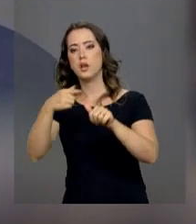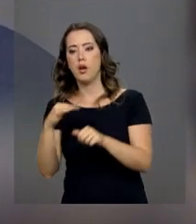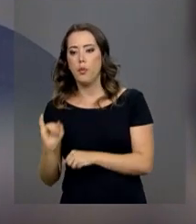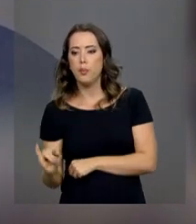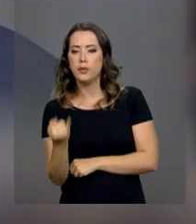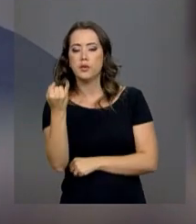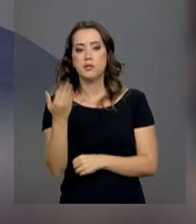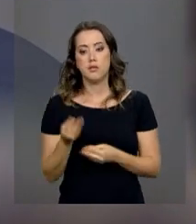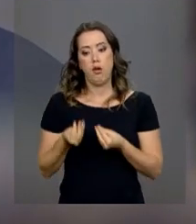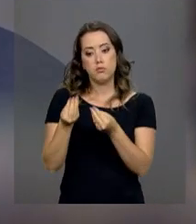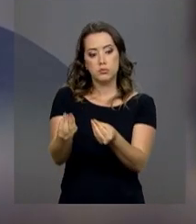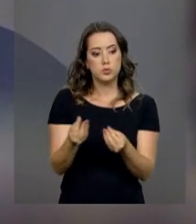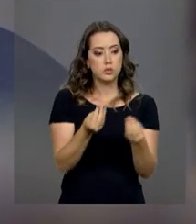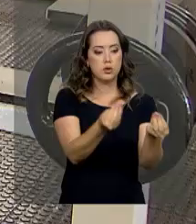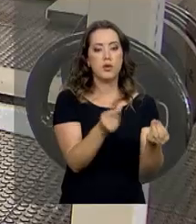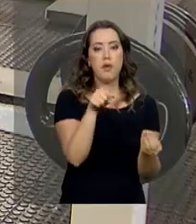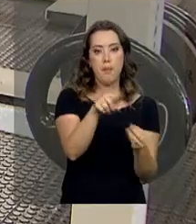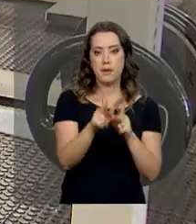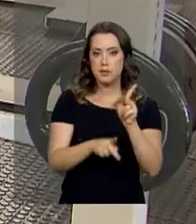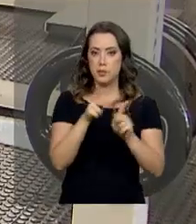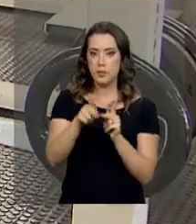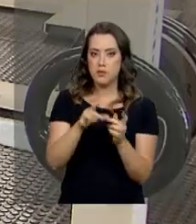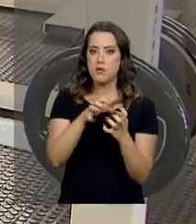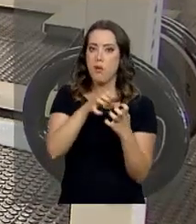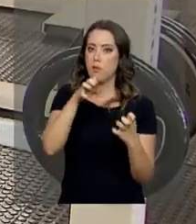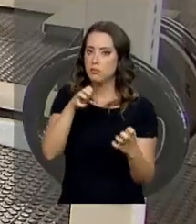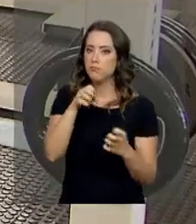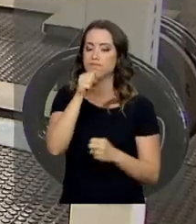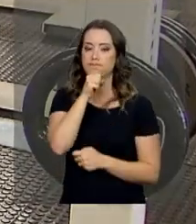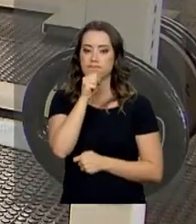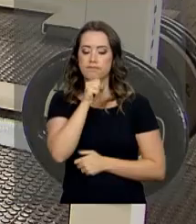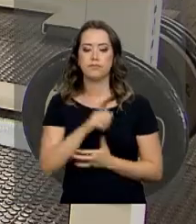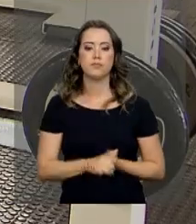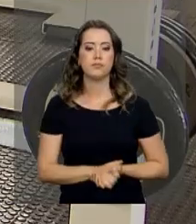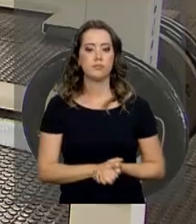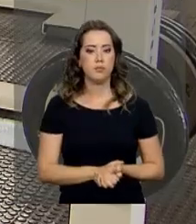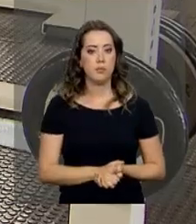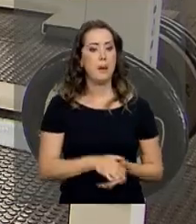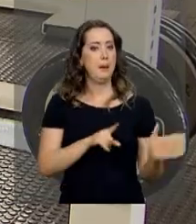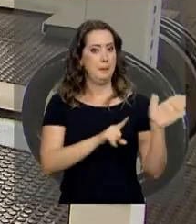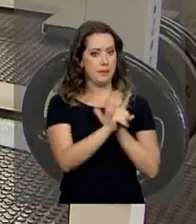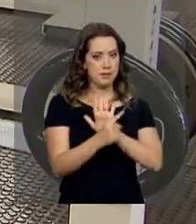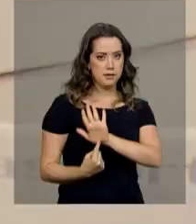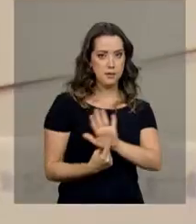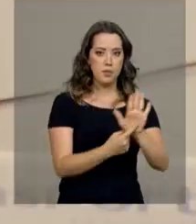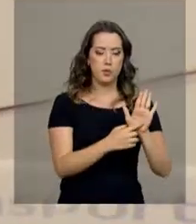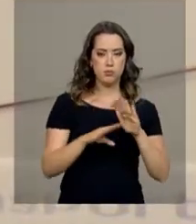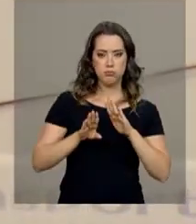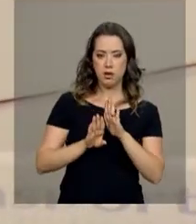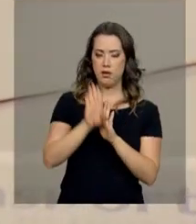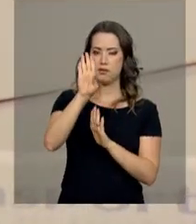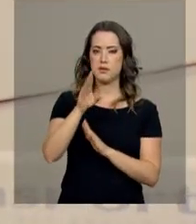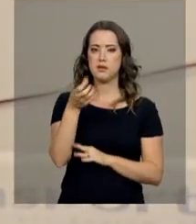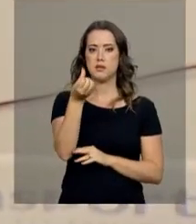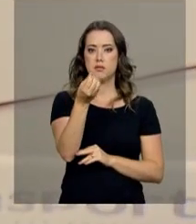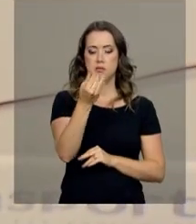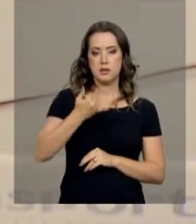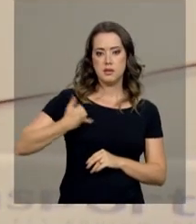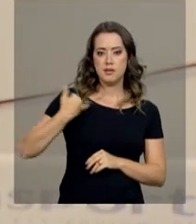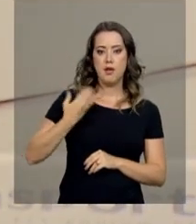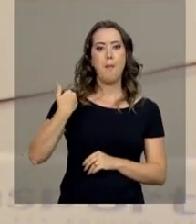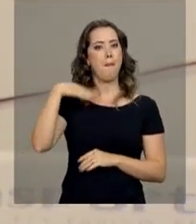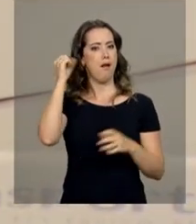essa população que envelhece. Pesquisas mostram que quem tem acima de 60 anos está cada vez mais